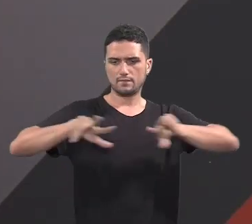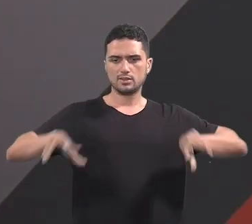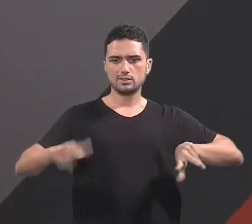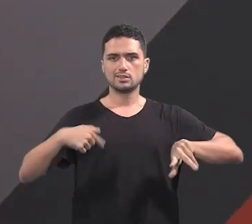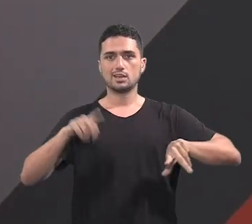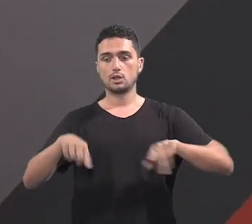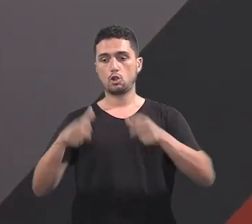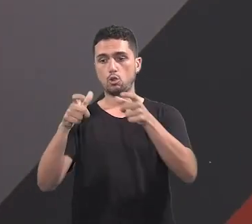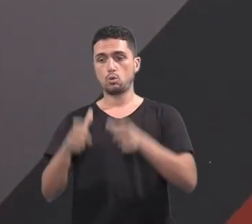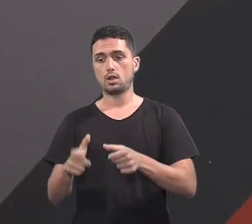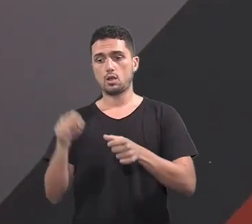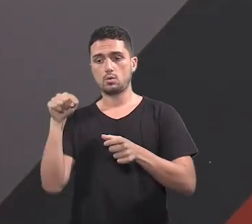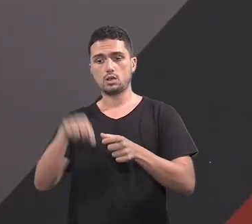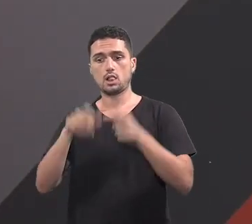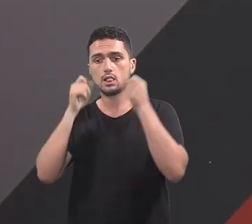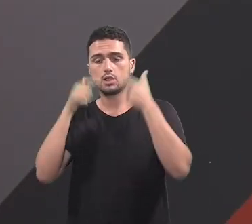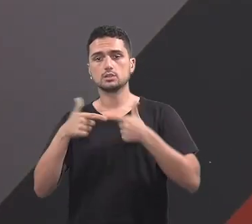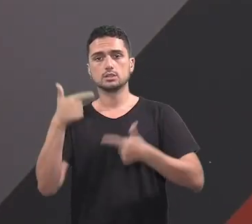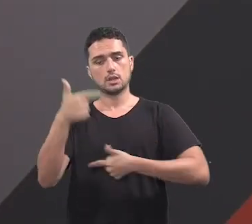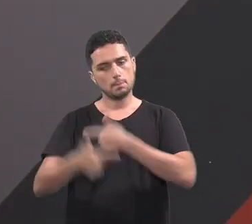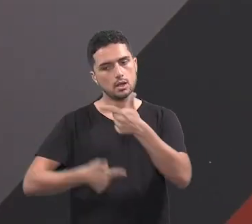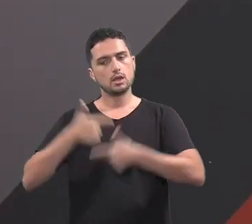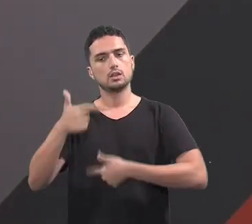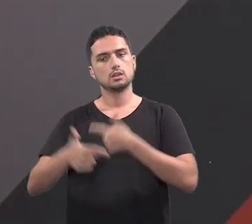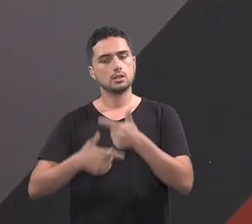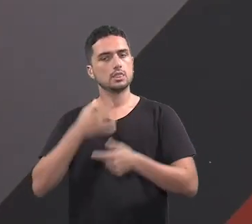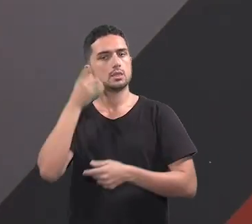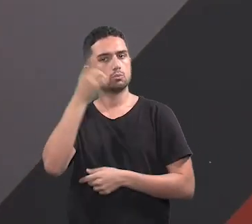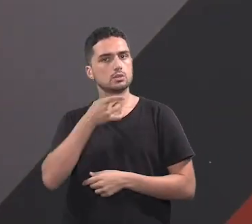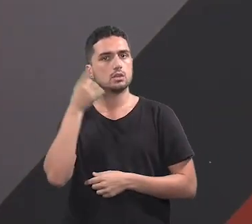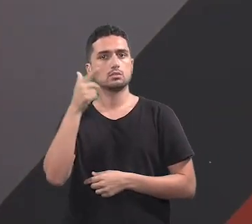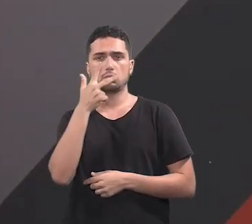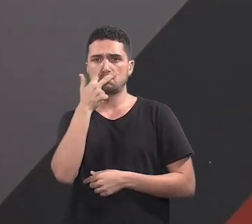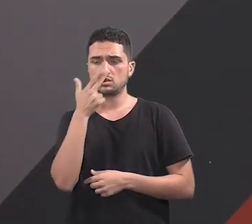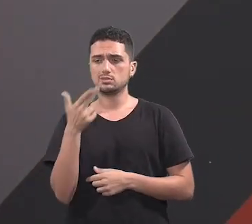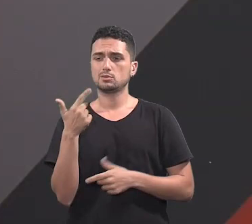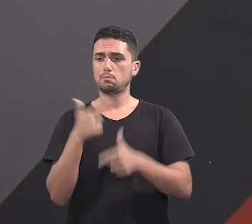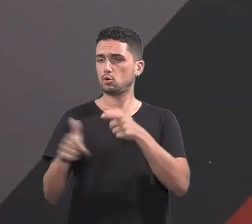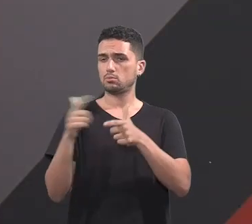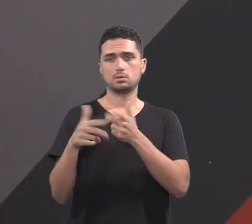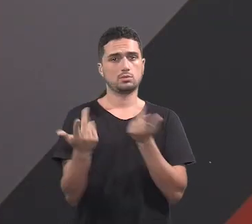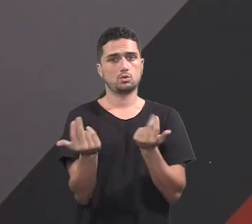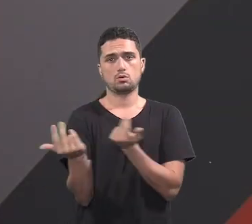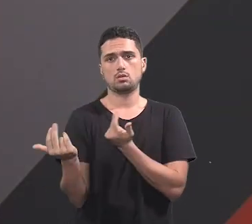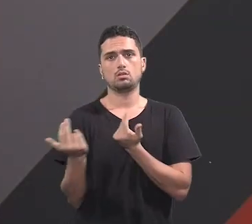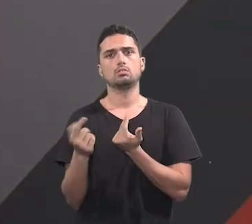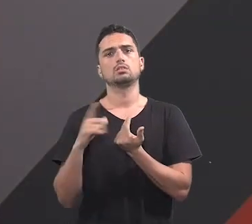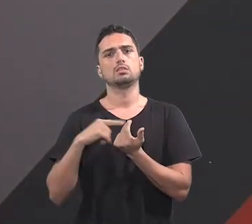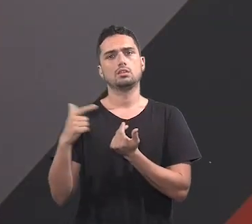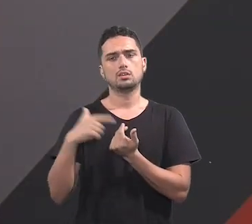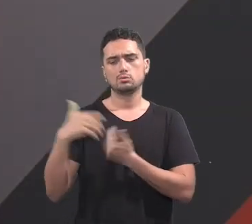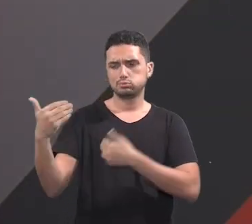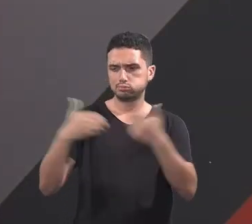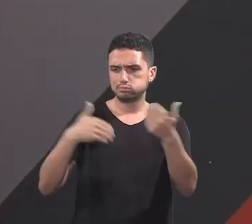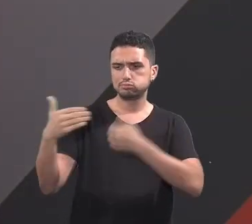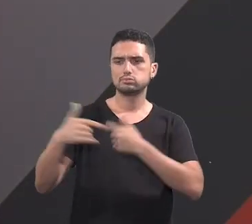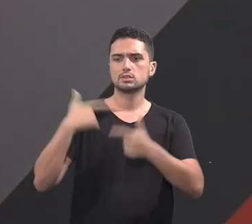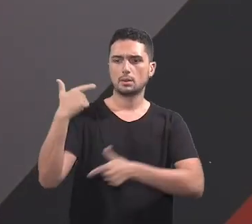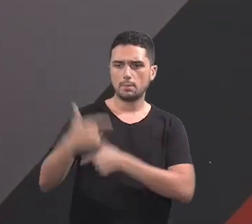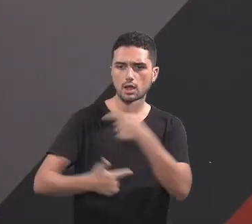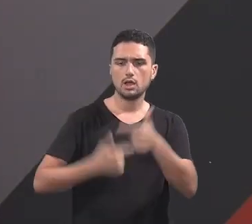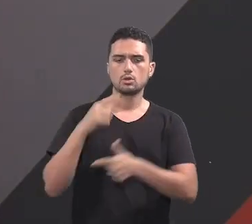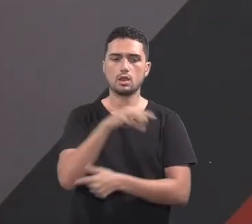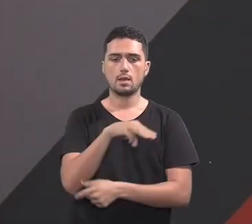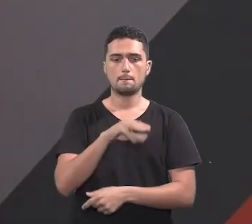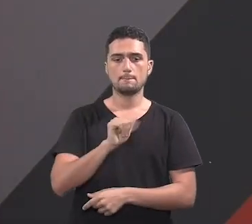local onde os deputados trabalham. Na verdade, as demandas são mais ou menos as mesmas, né, deputado? O senhor continua recebendo as demandas do município de